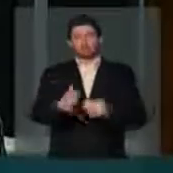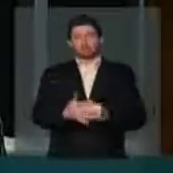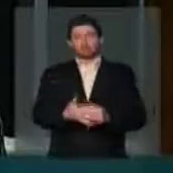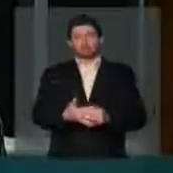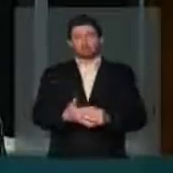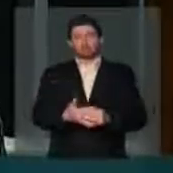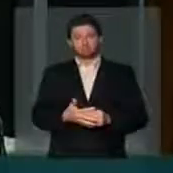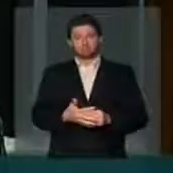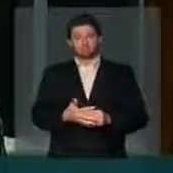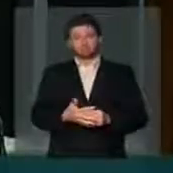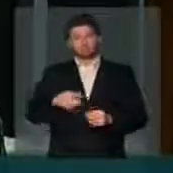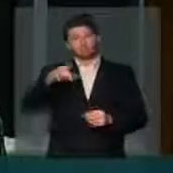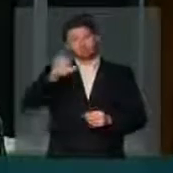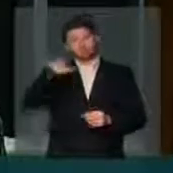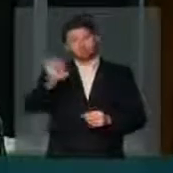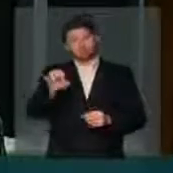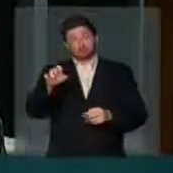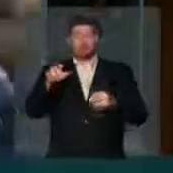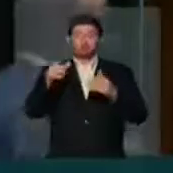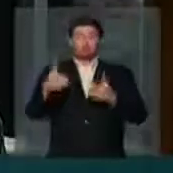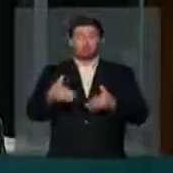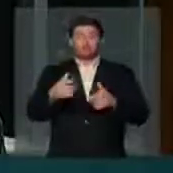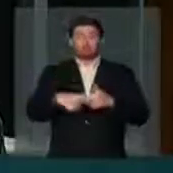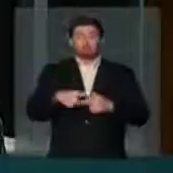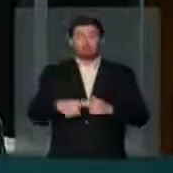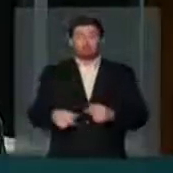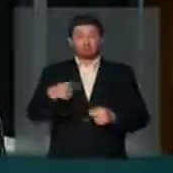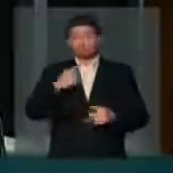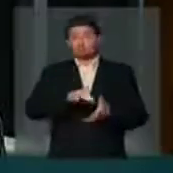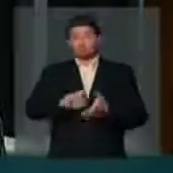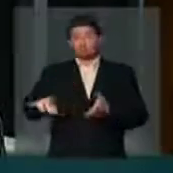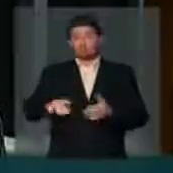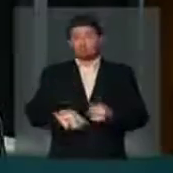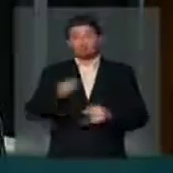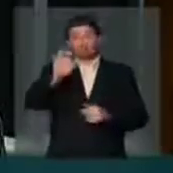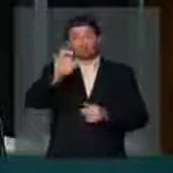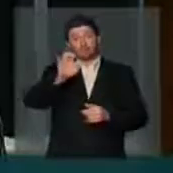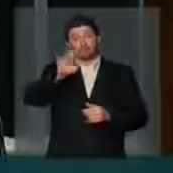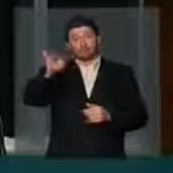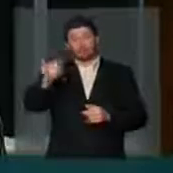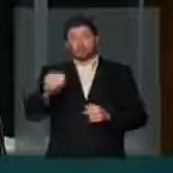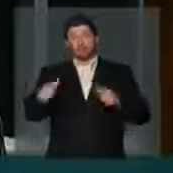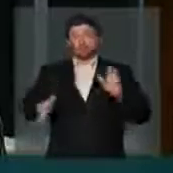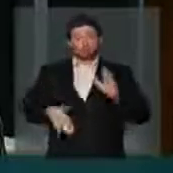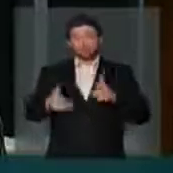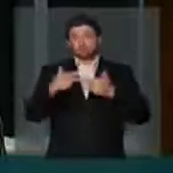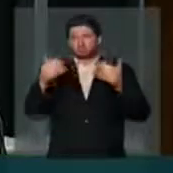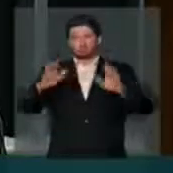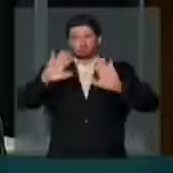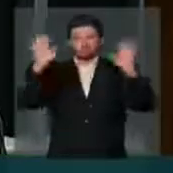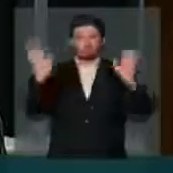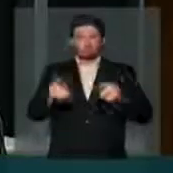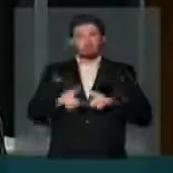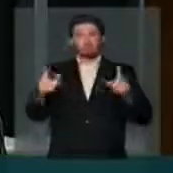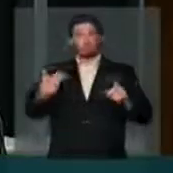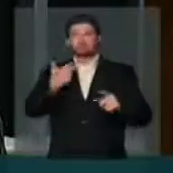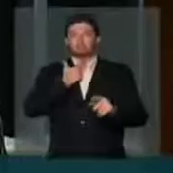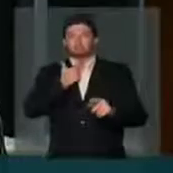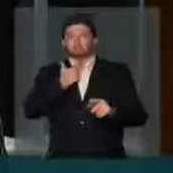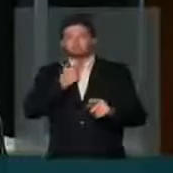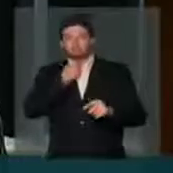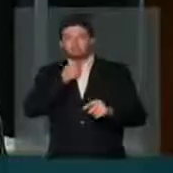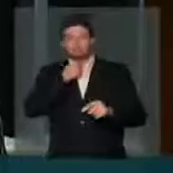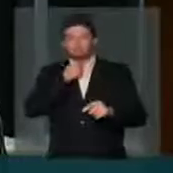constituir crime para essa questão, que nós repudiamos atos de vandalismo e etc., mas não podemos